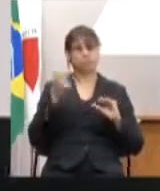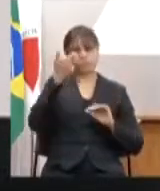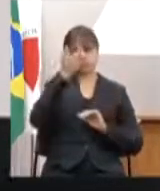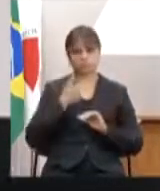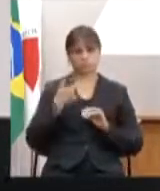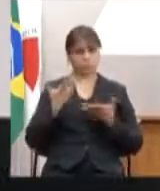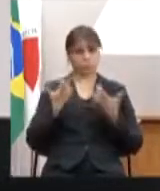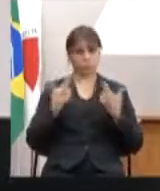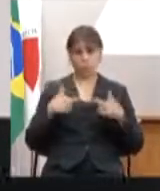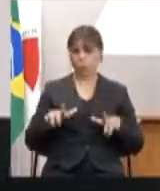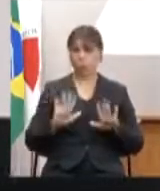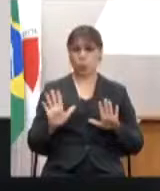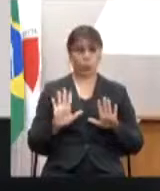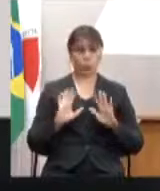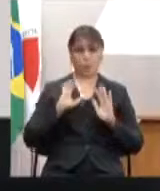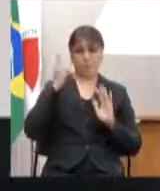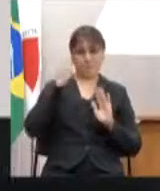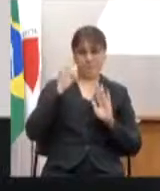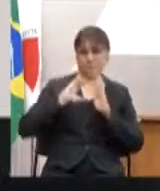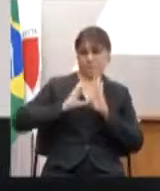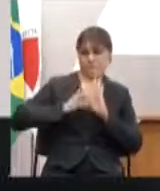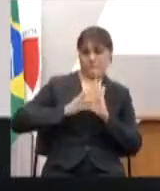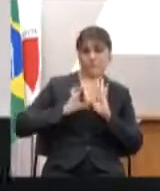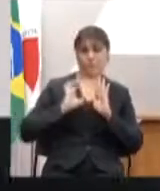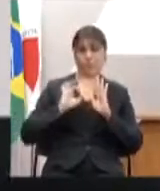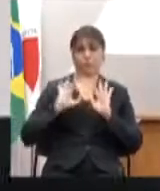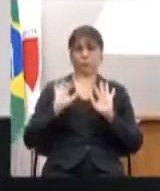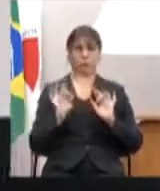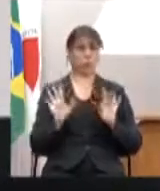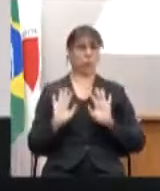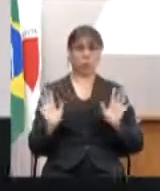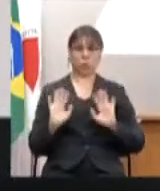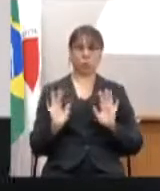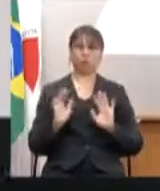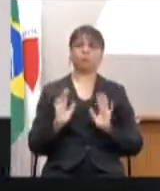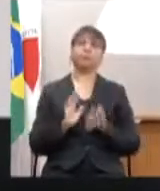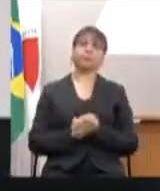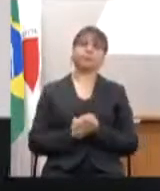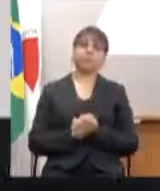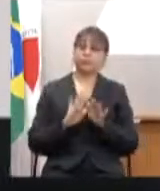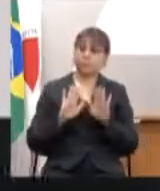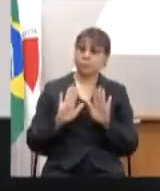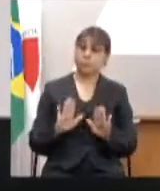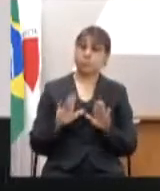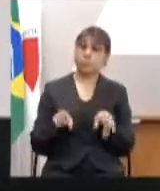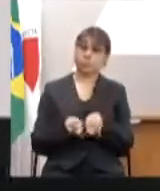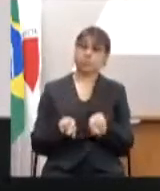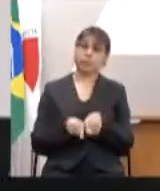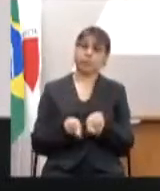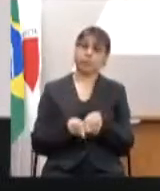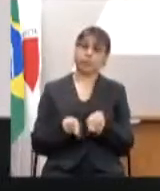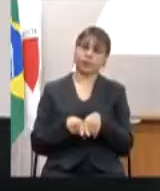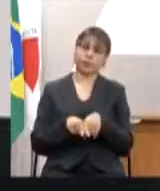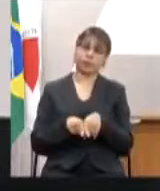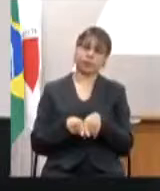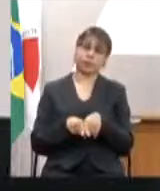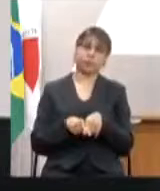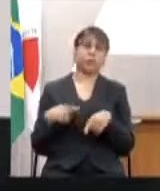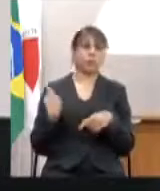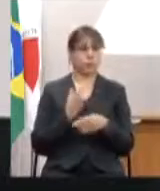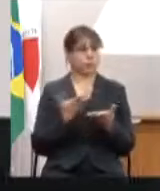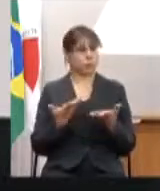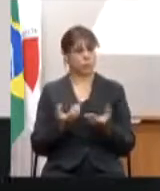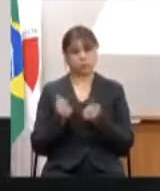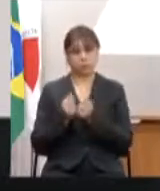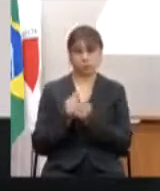qualquer questão partidária, que é assim que eu faço o meu papel aqui como parlamentar, mas que nós possamos, secretário aqui